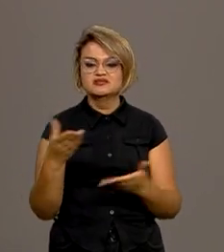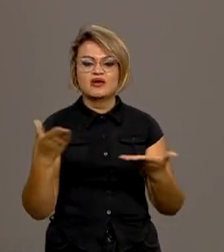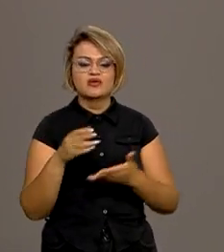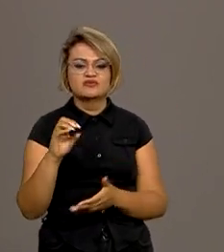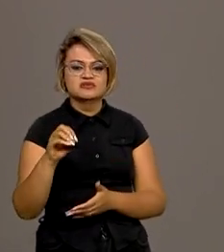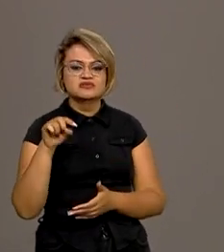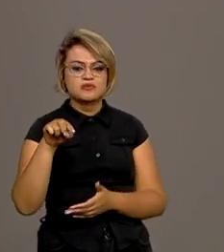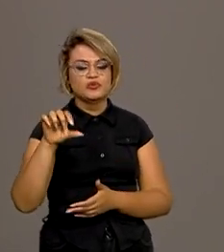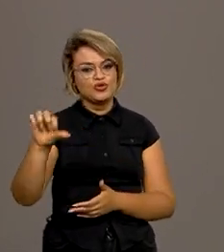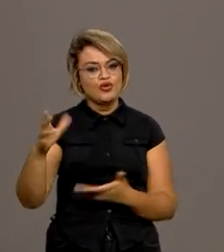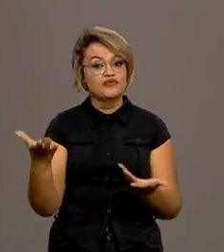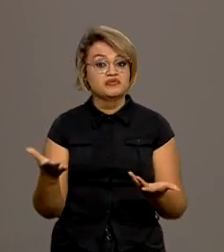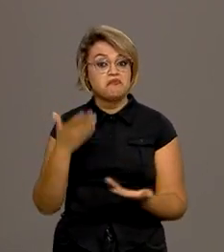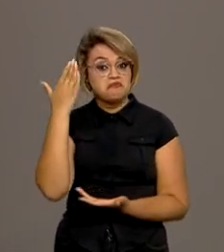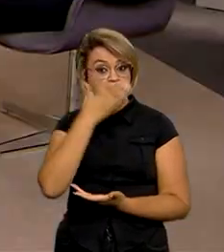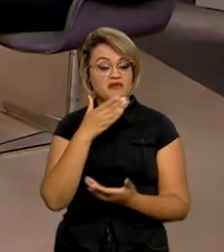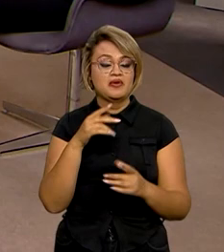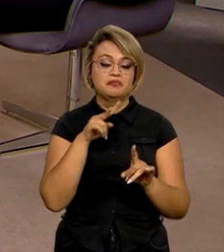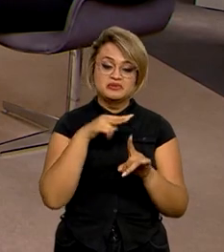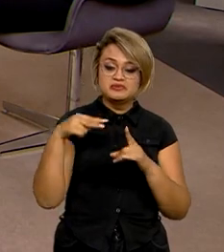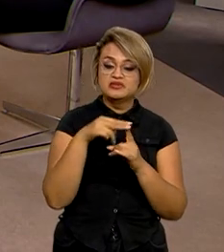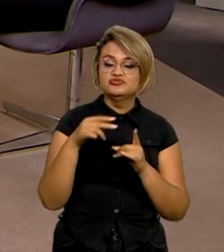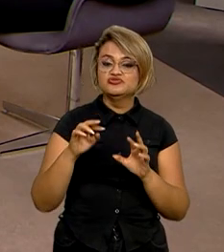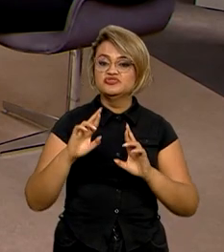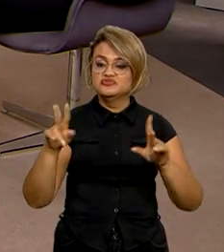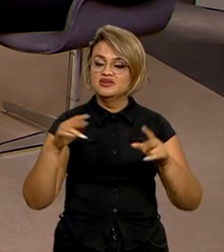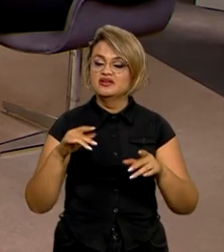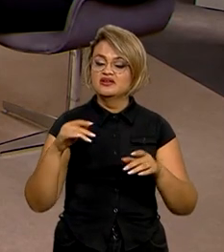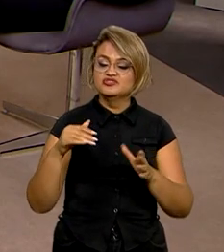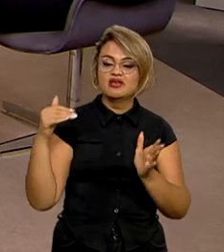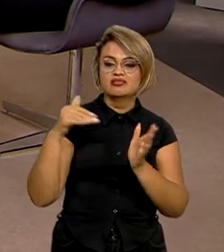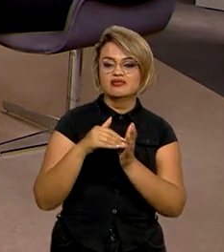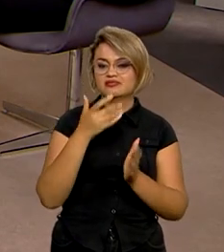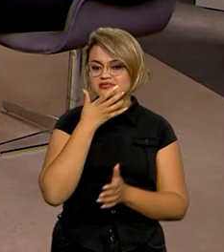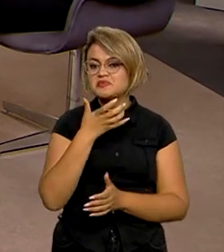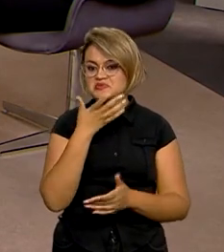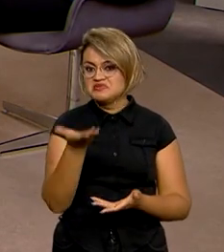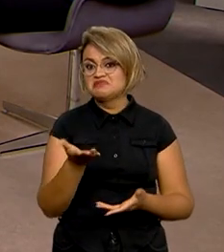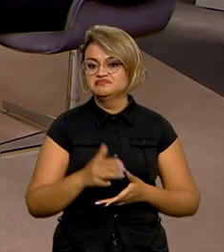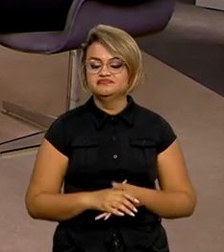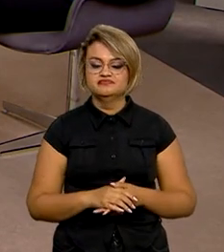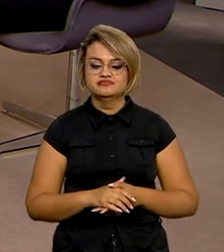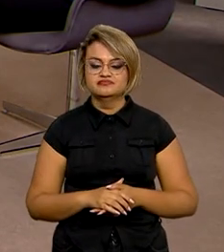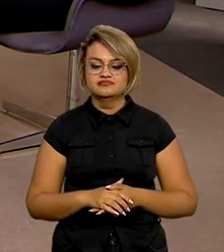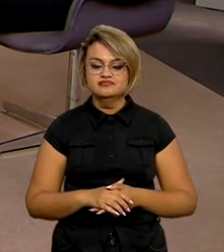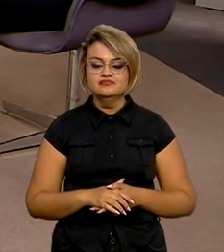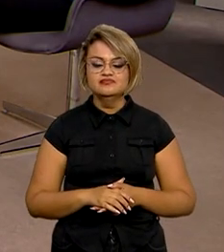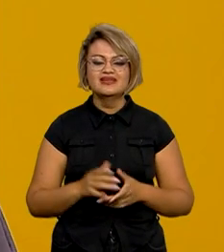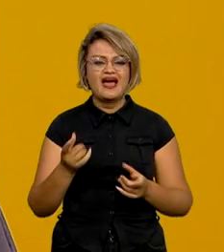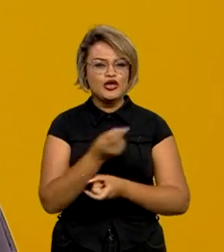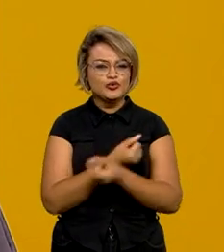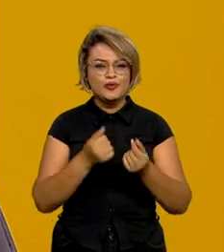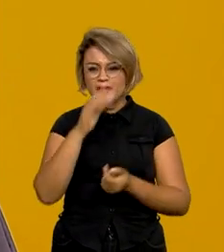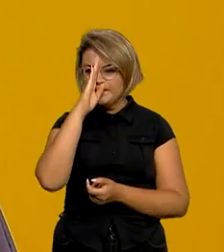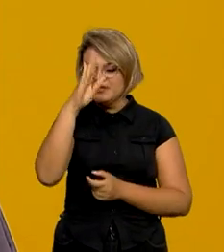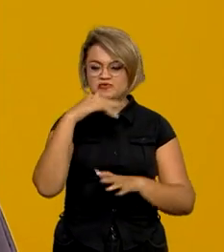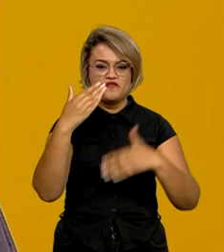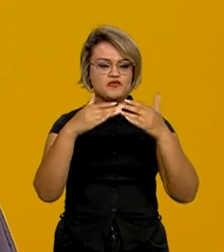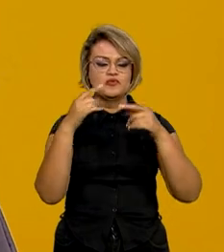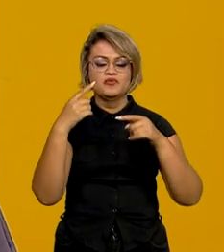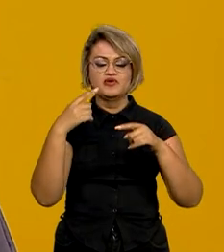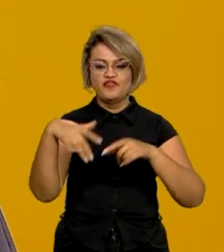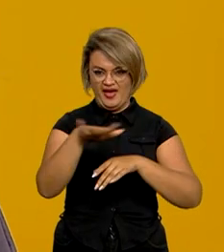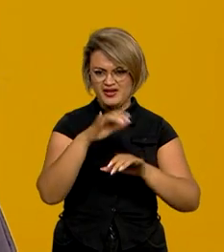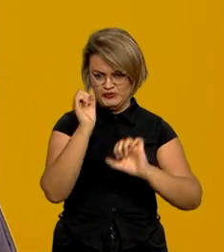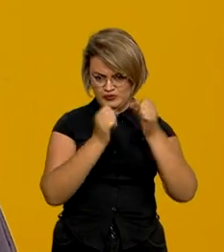0,9, isso muda a perspectiva até para final do ano. Professor, a economia foi puxada pela indústria, isso é